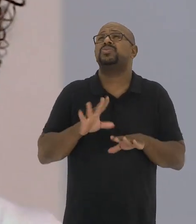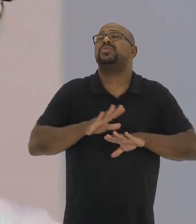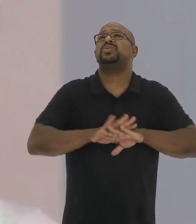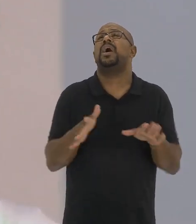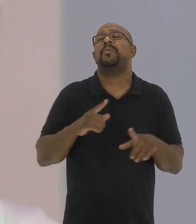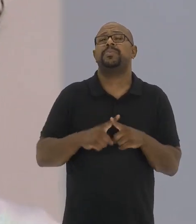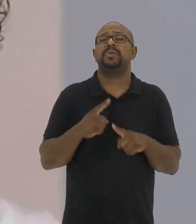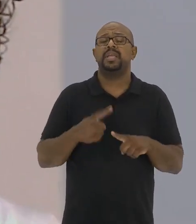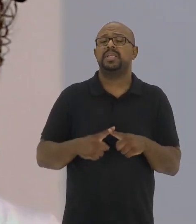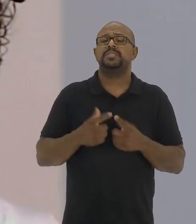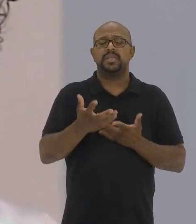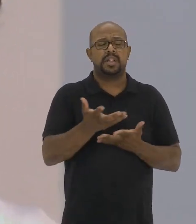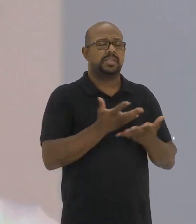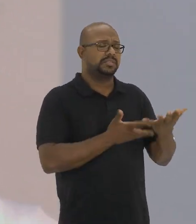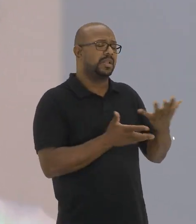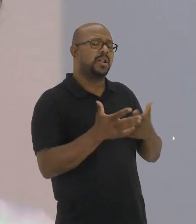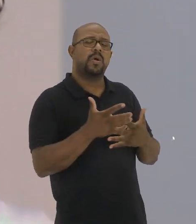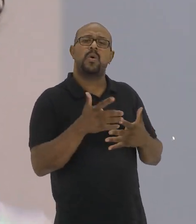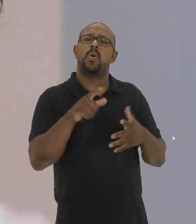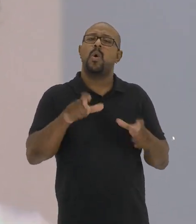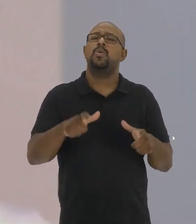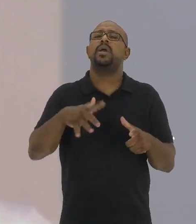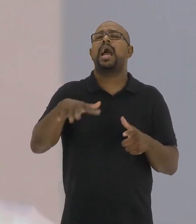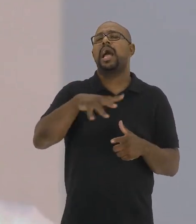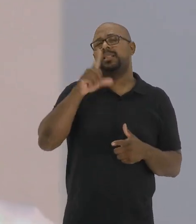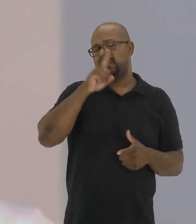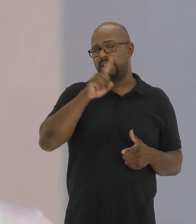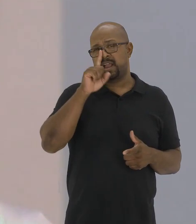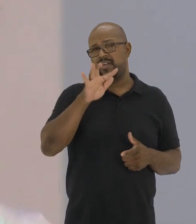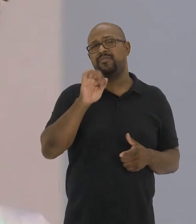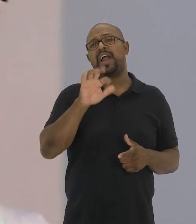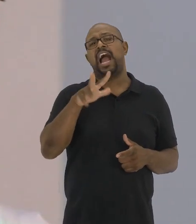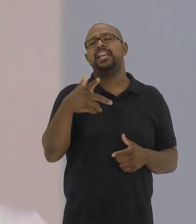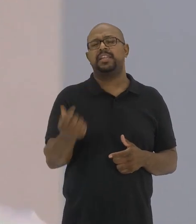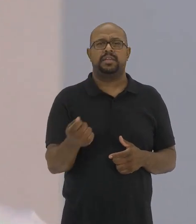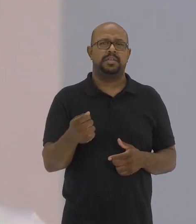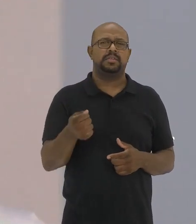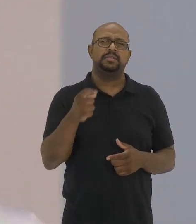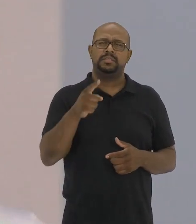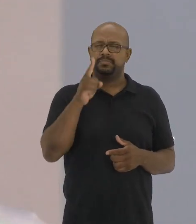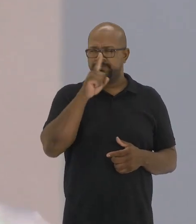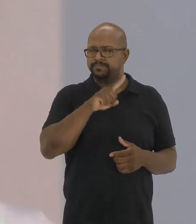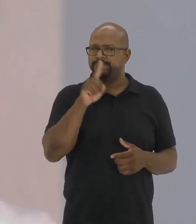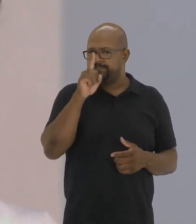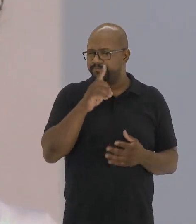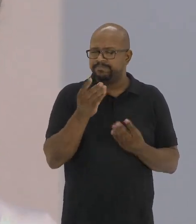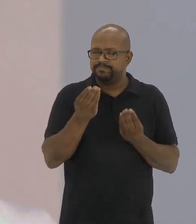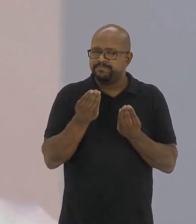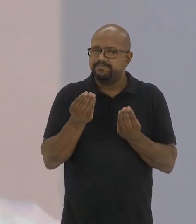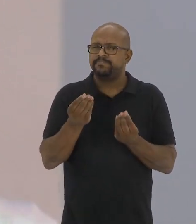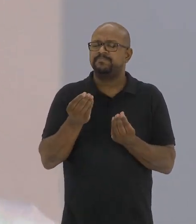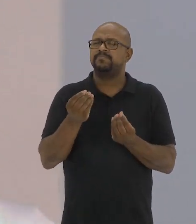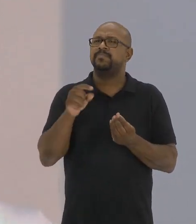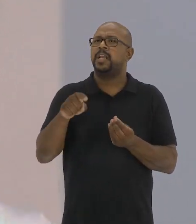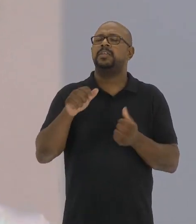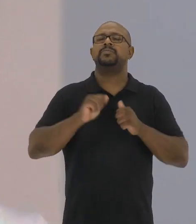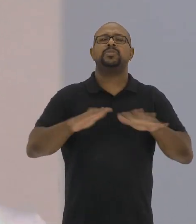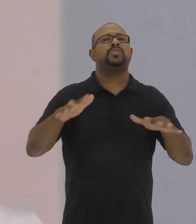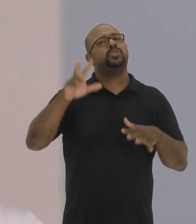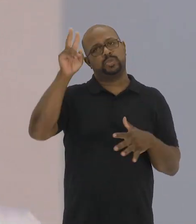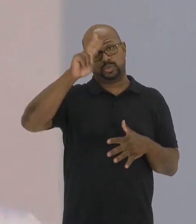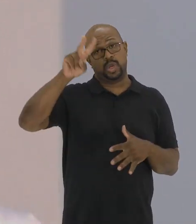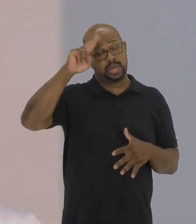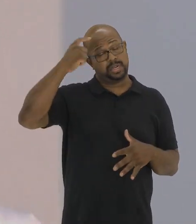operam simplesmente porque se relacionam com o lugar da falha, com o lugar precarizado das